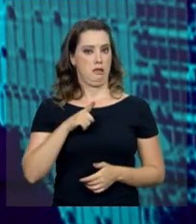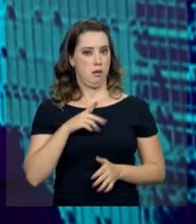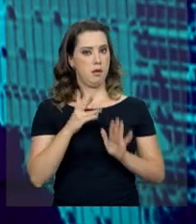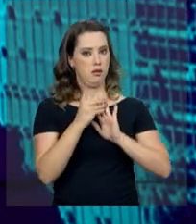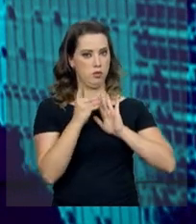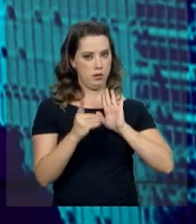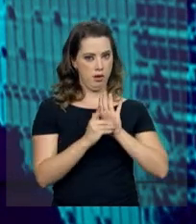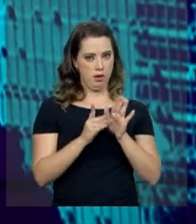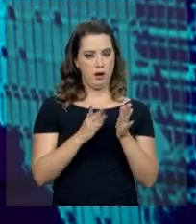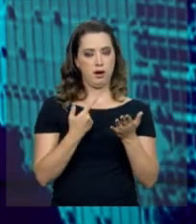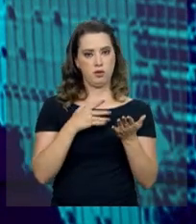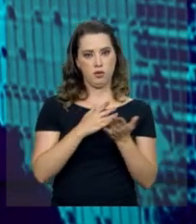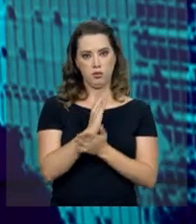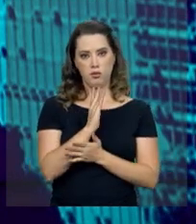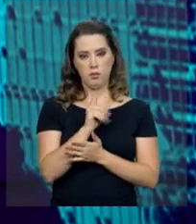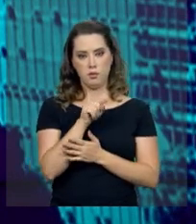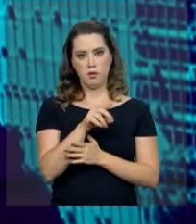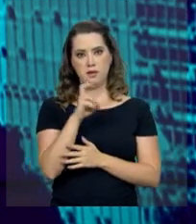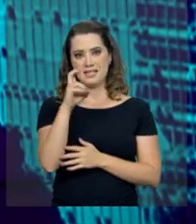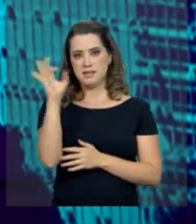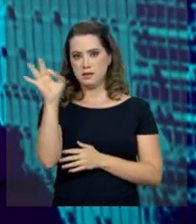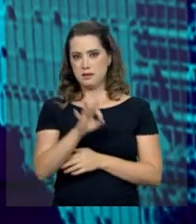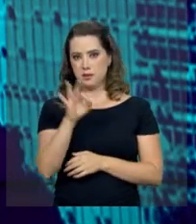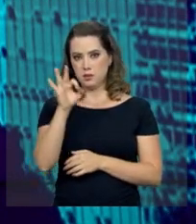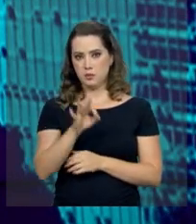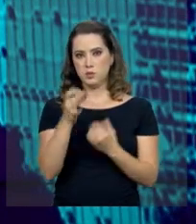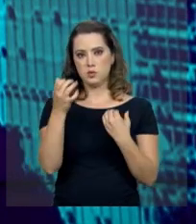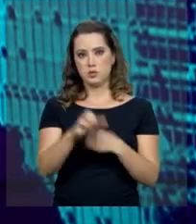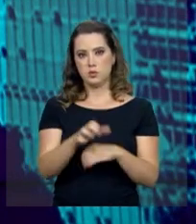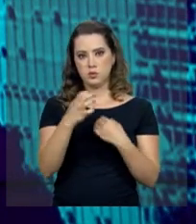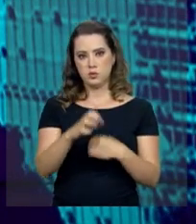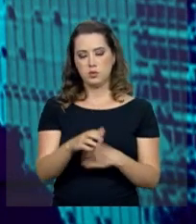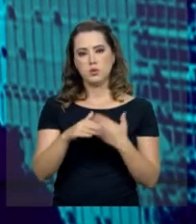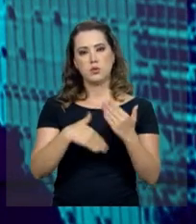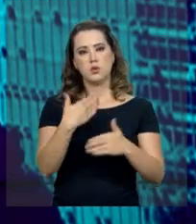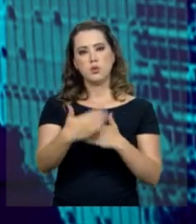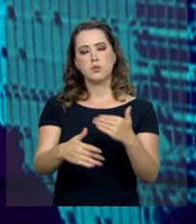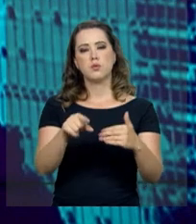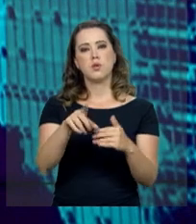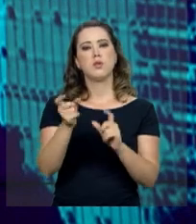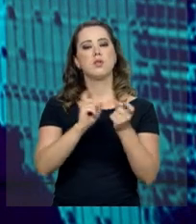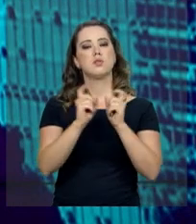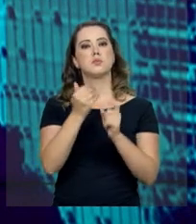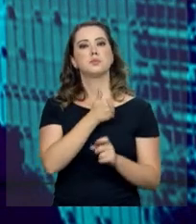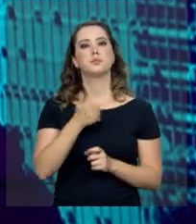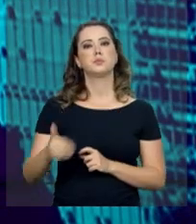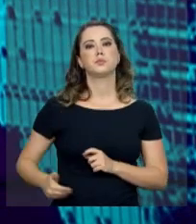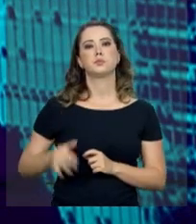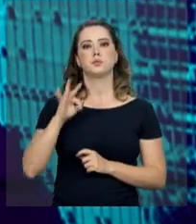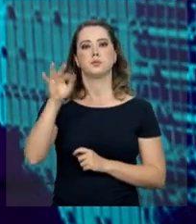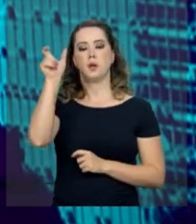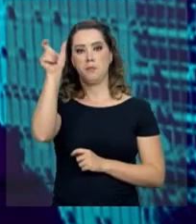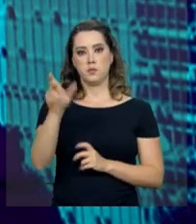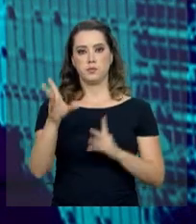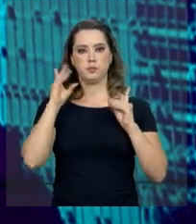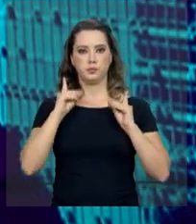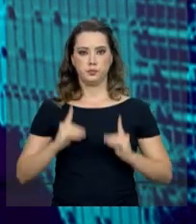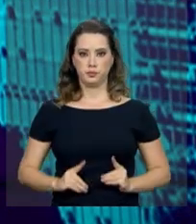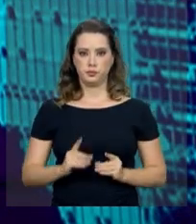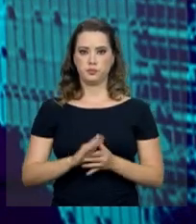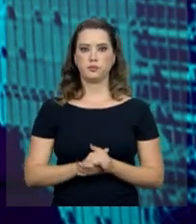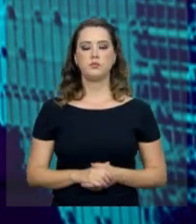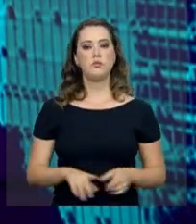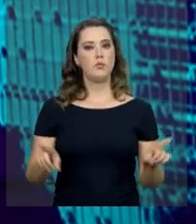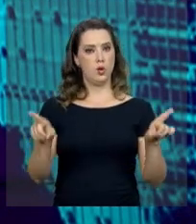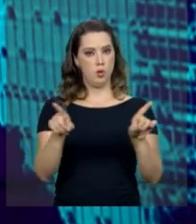reserva de 5% das vagas em concursos públicos e processos seletivos da administração pública federal para pessoas com